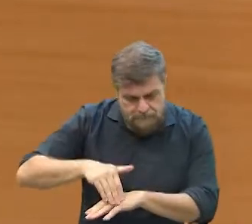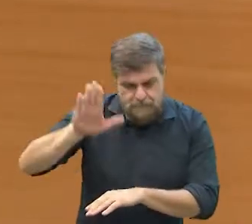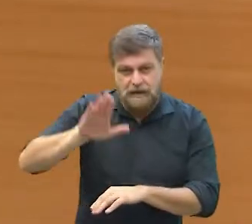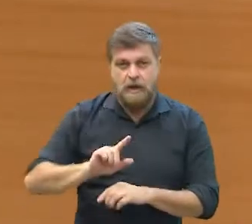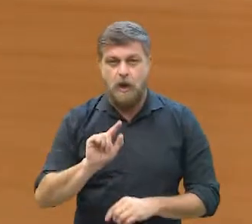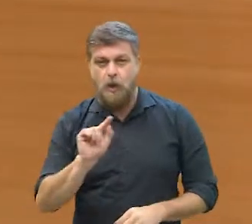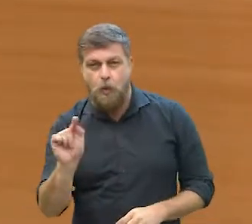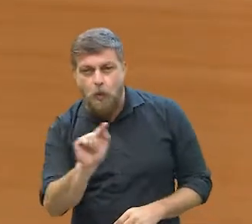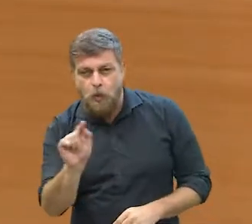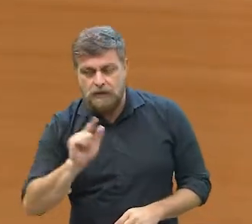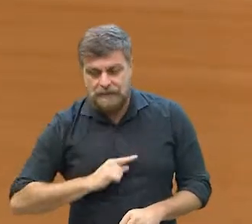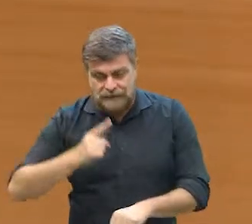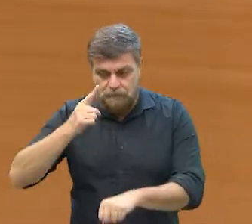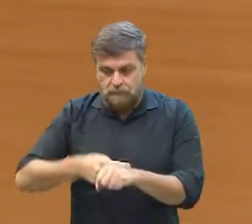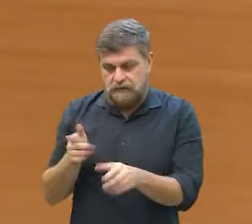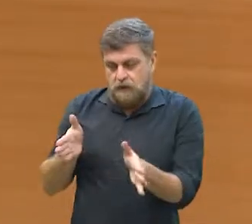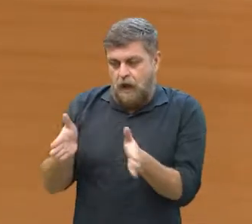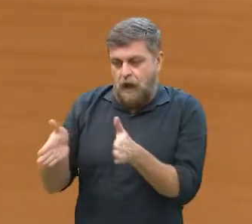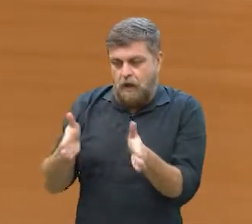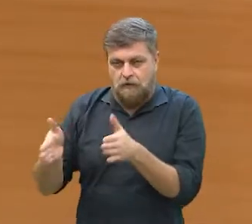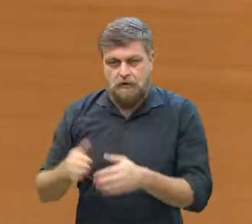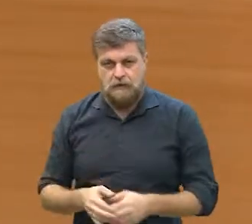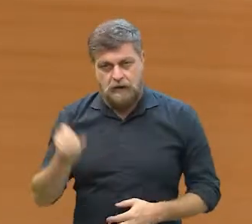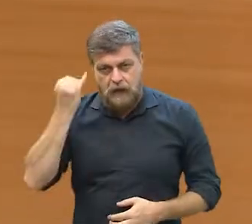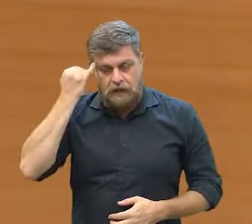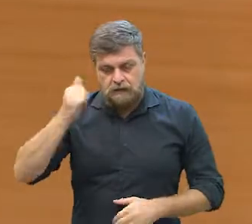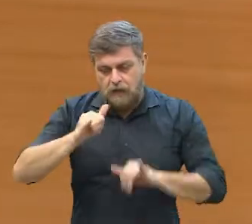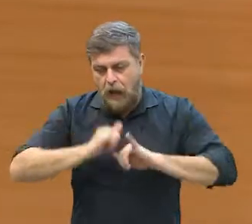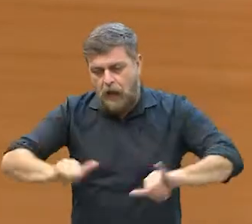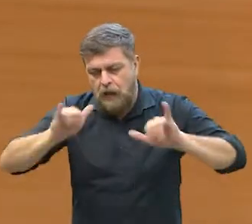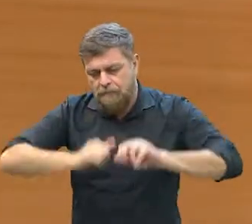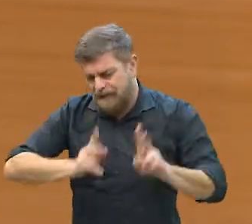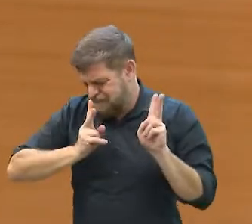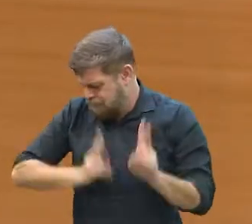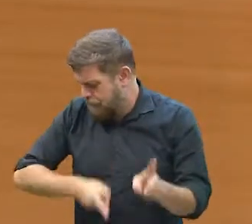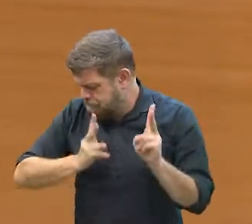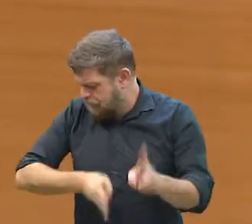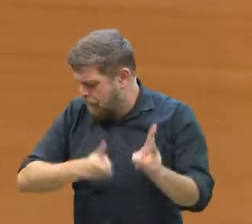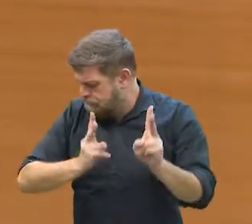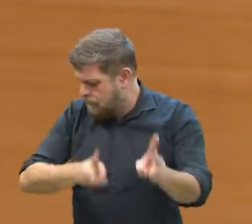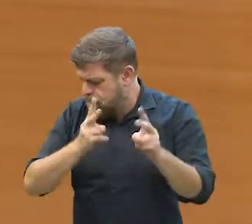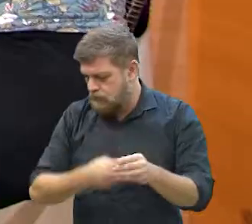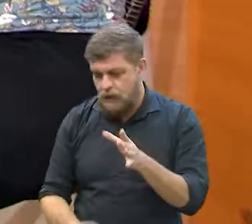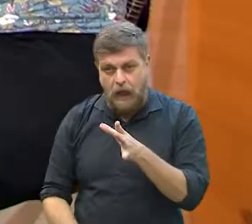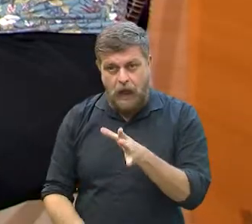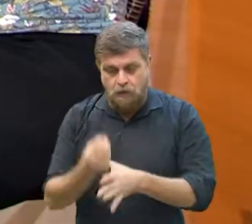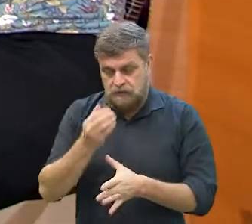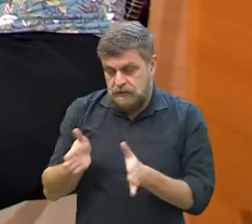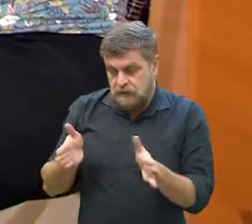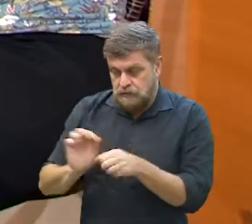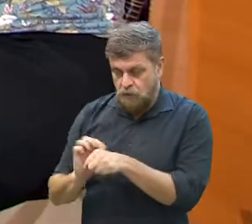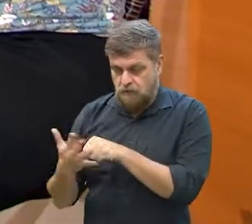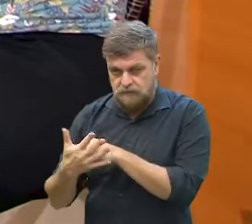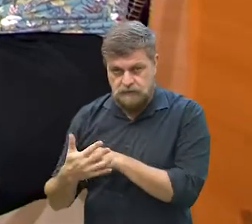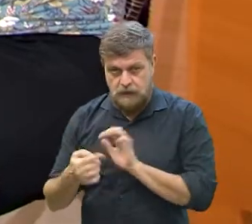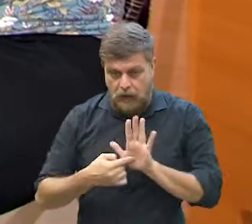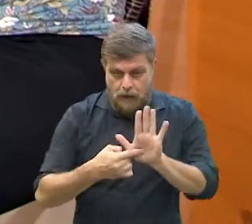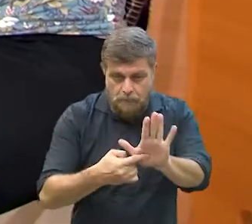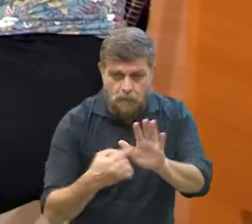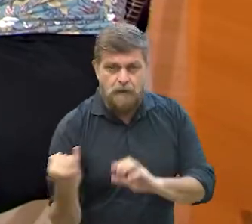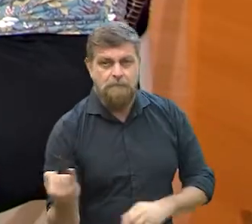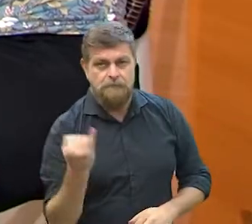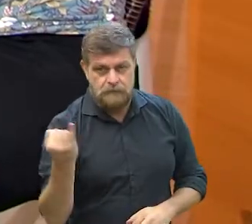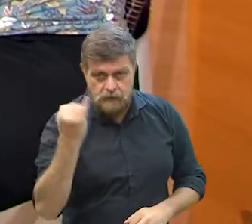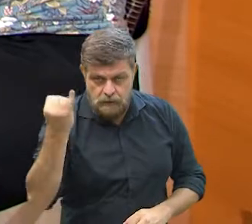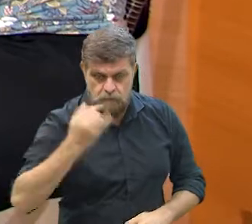ela extrapola o que é o momento, né? Então, a ideia é uma campanha permanente, uma campanha que aconteça não apenas para o Covid.